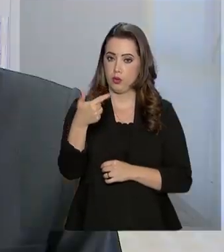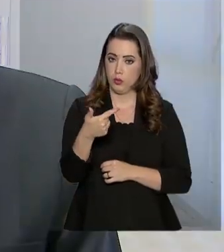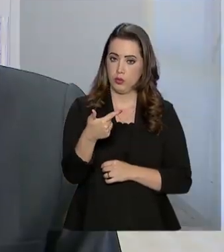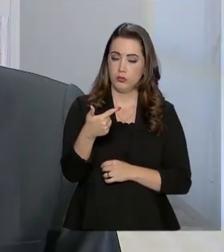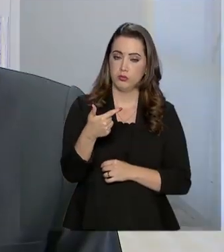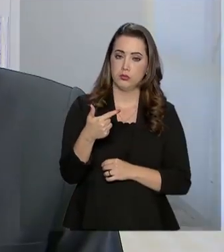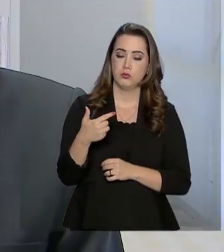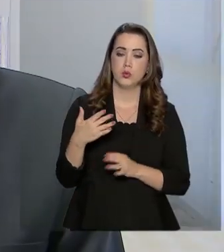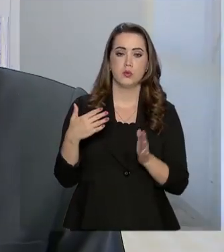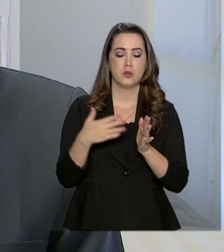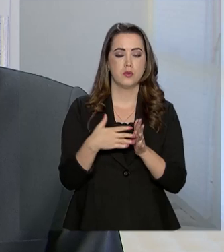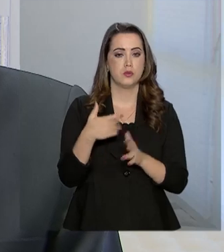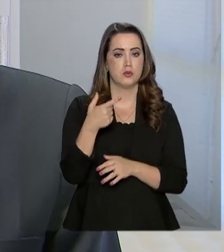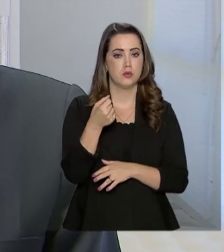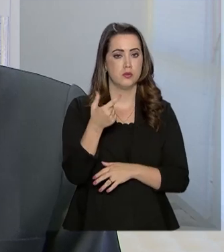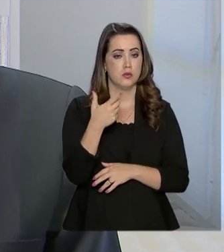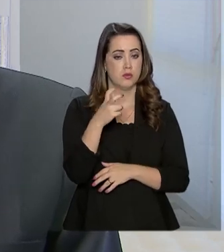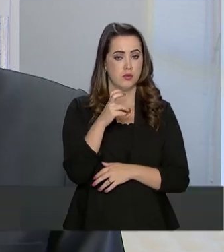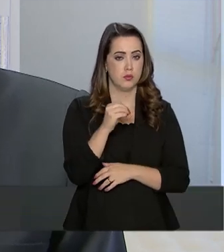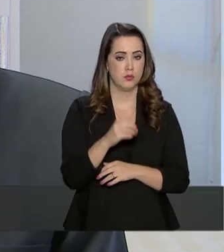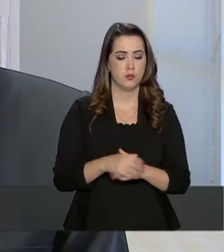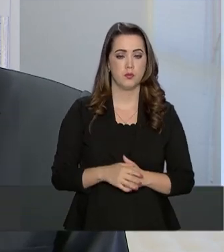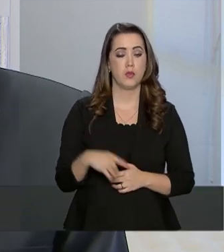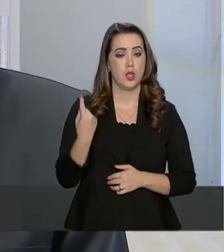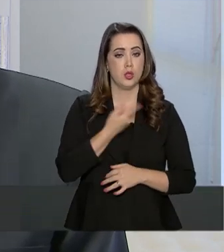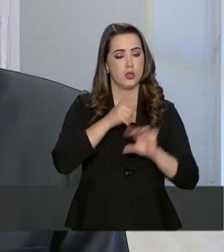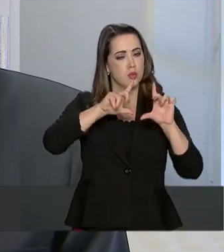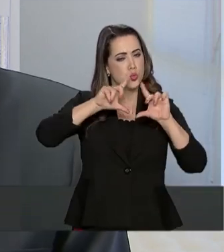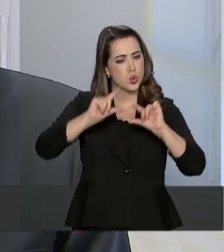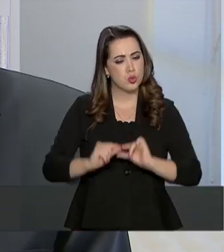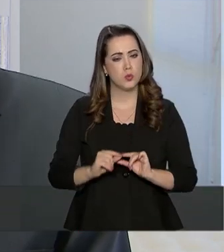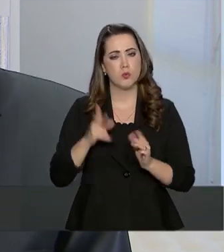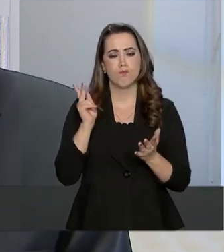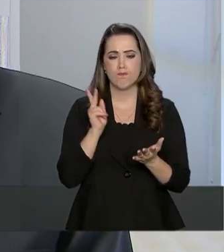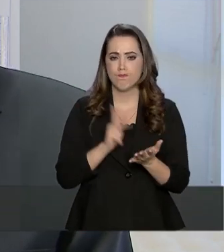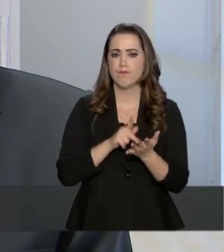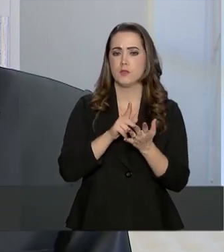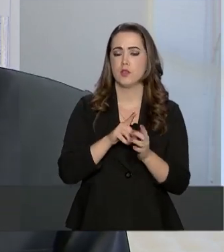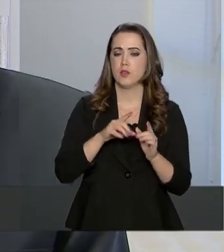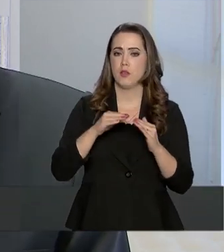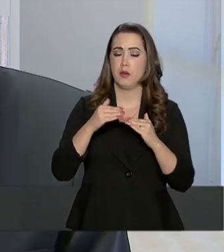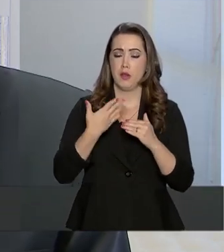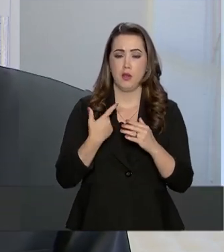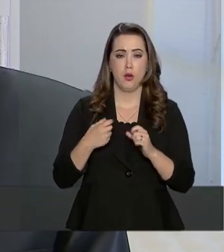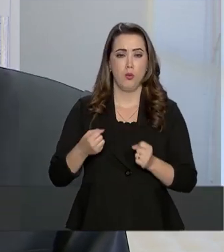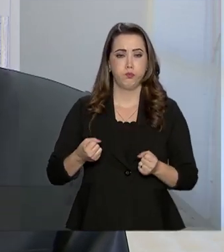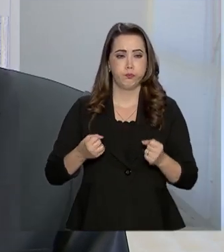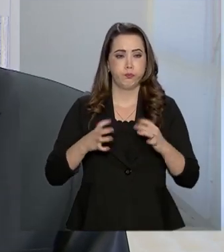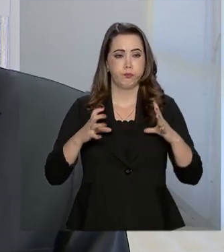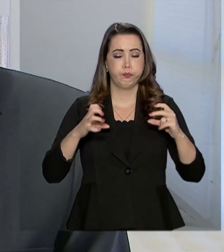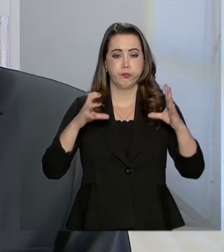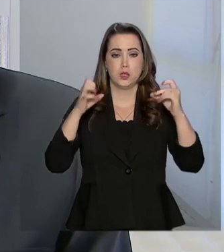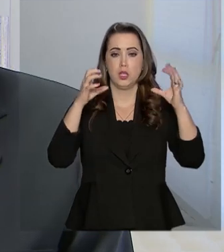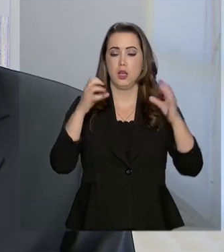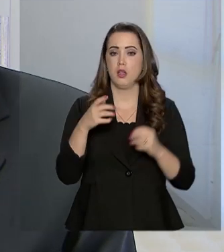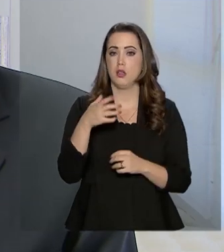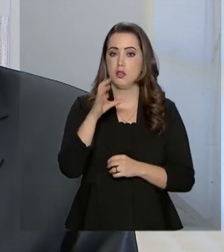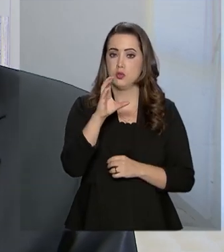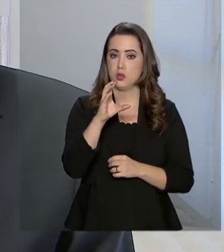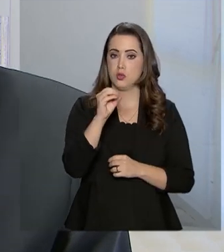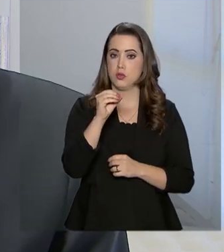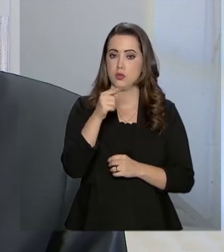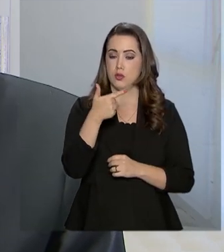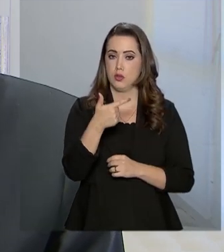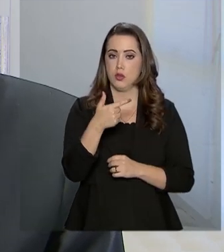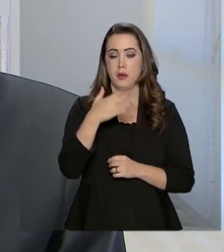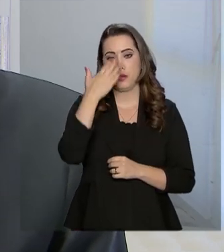A gente está reduzindo brutalmente a emissão de CO2 por tonelada de cimento, graças a